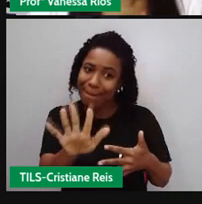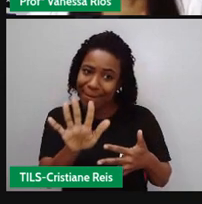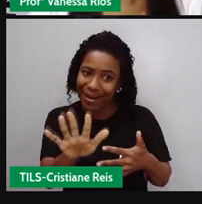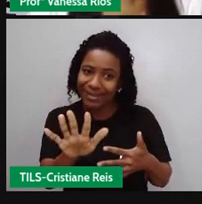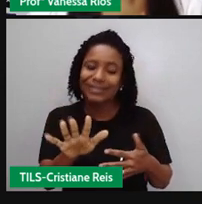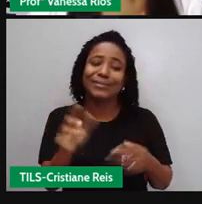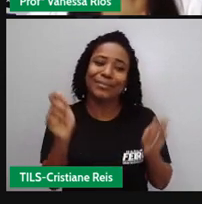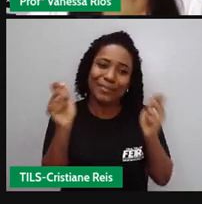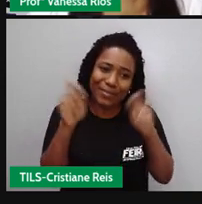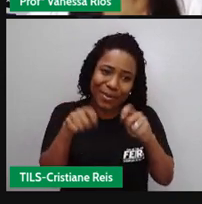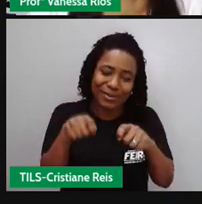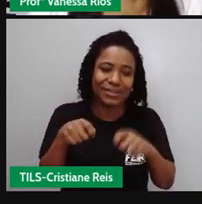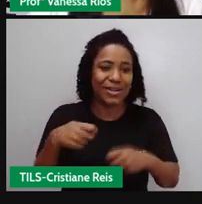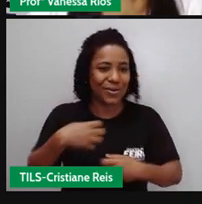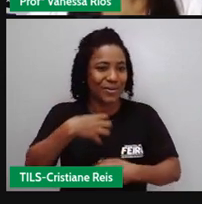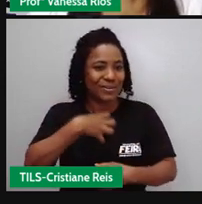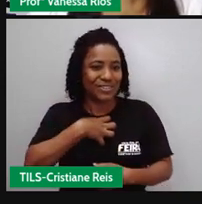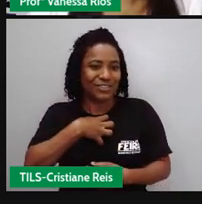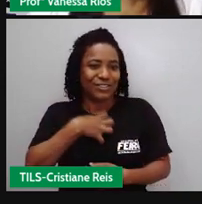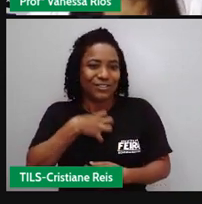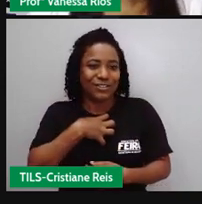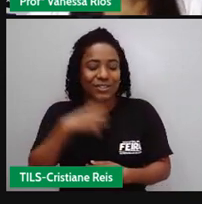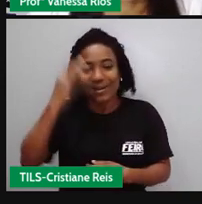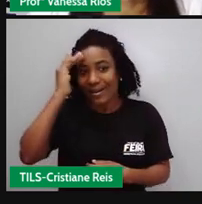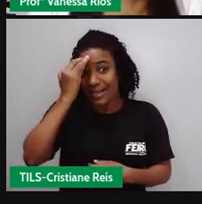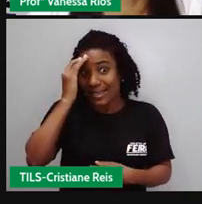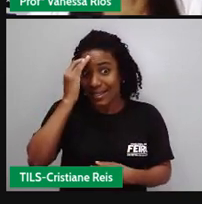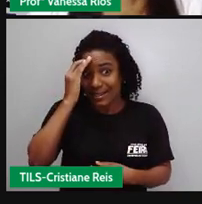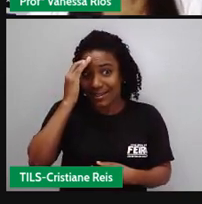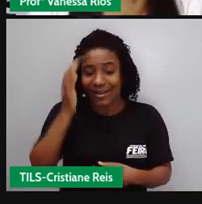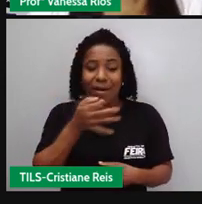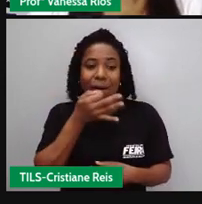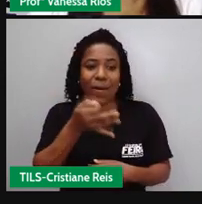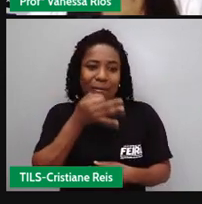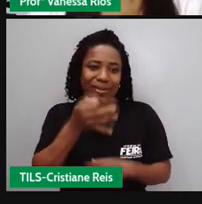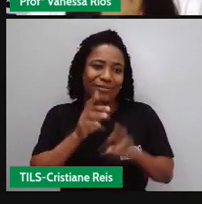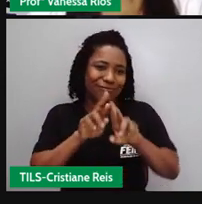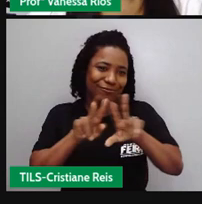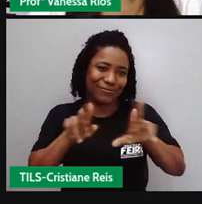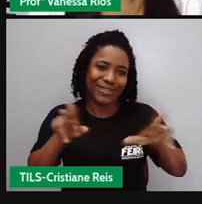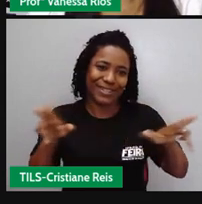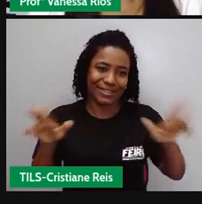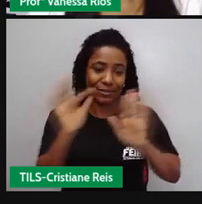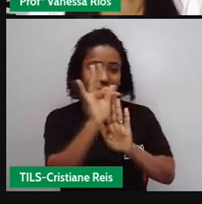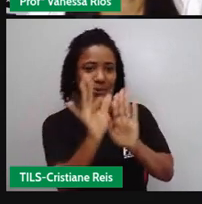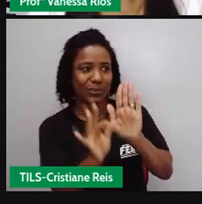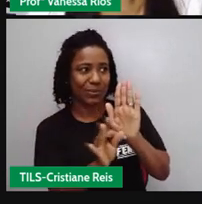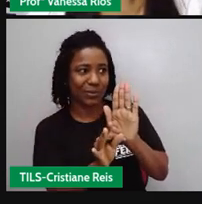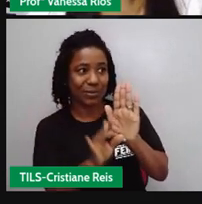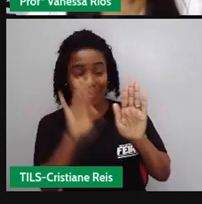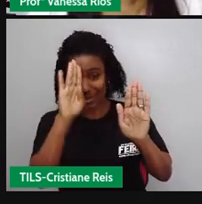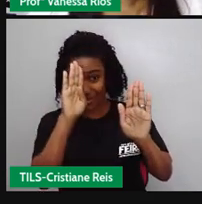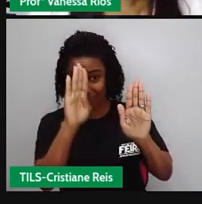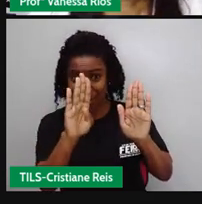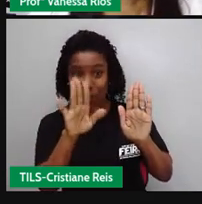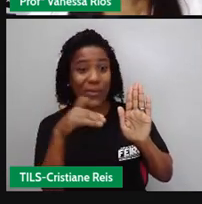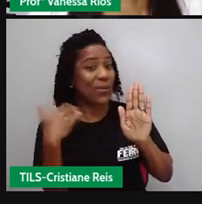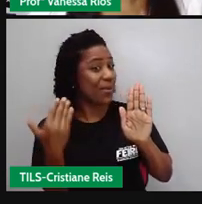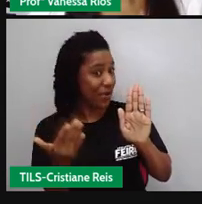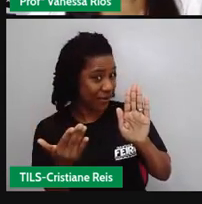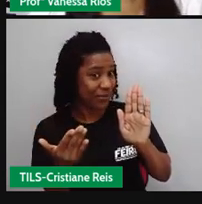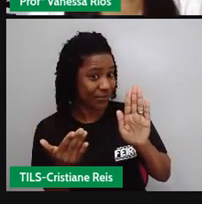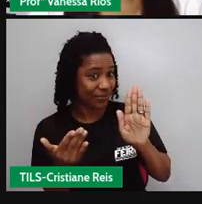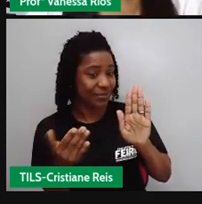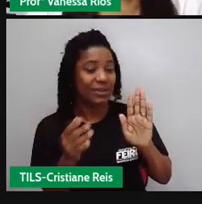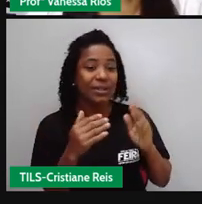os entendimentos aí sobre a ideia central aí do texto podem também trazer lembranças e